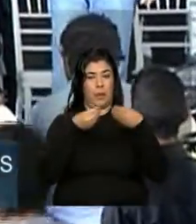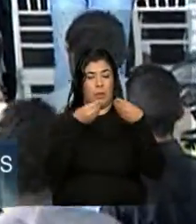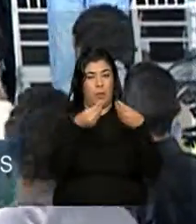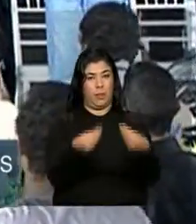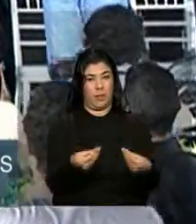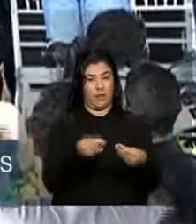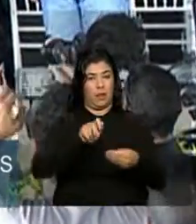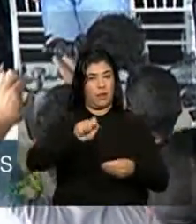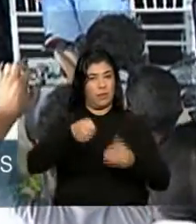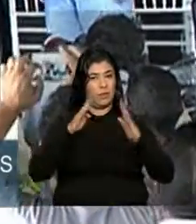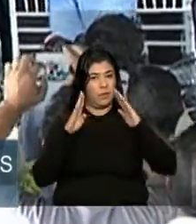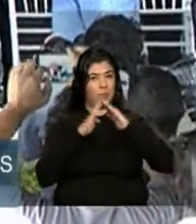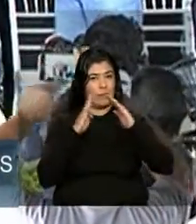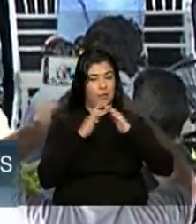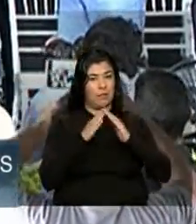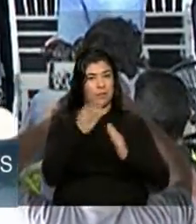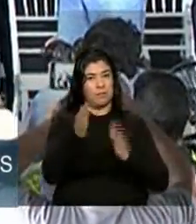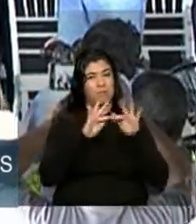habitacional.